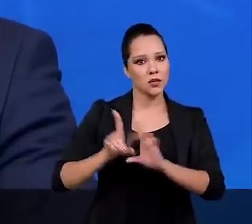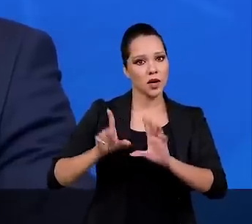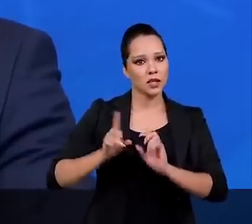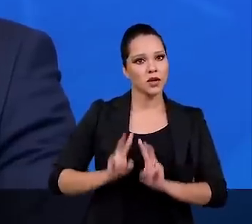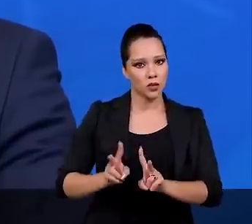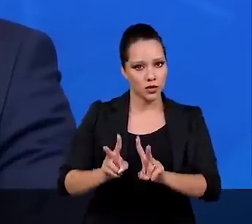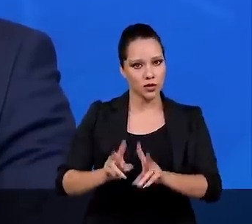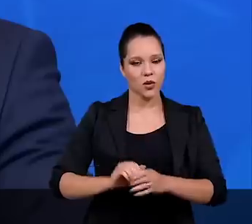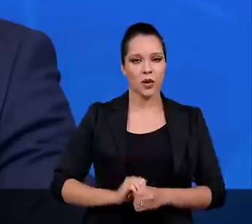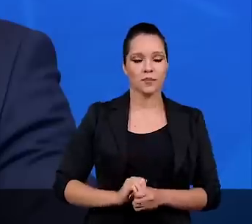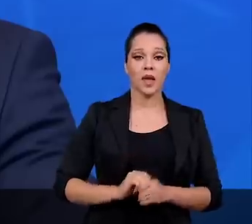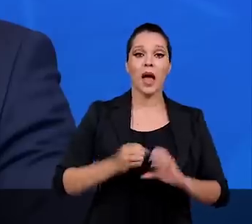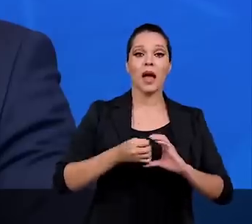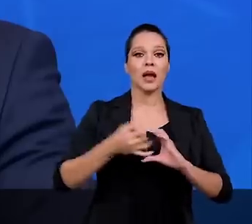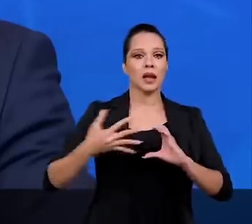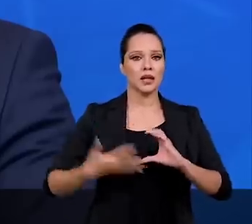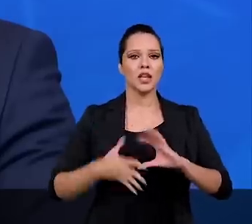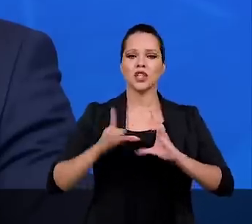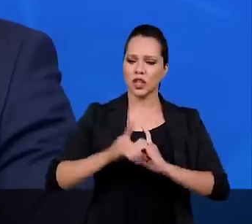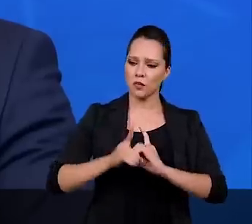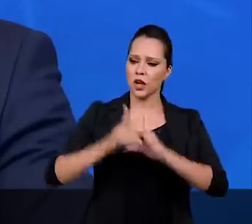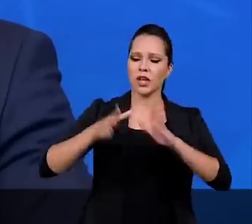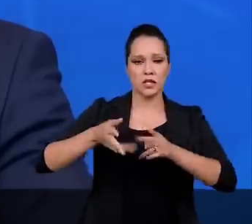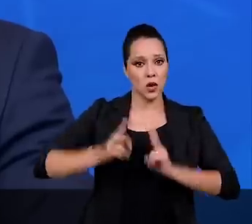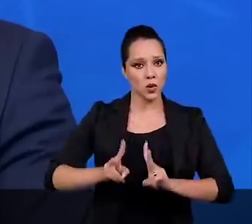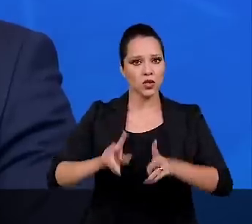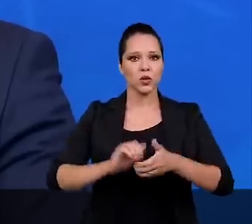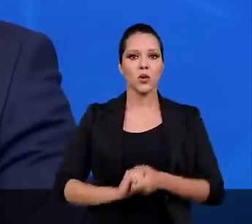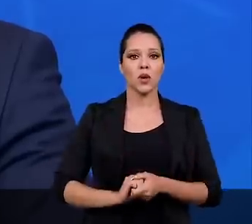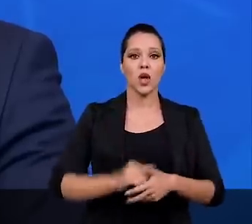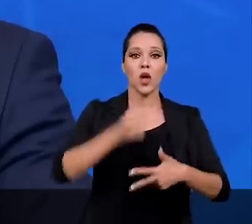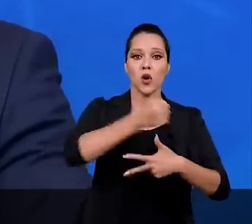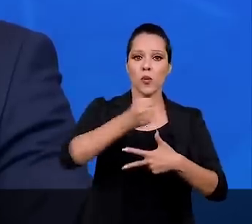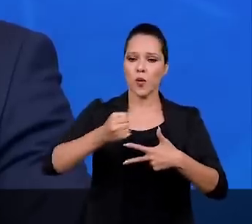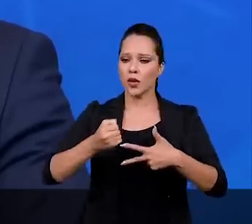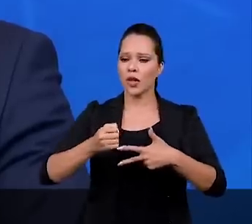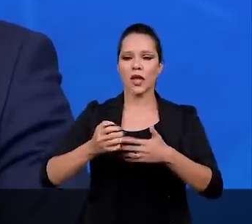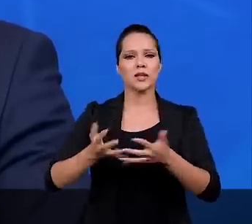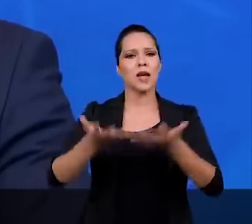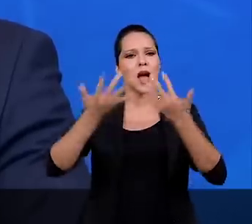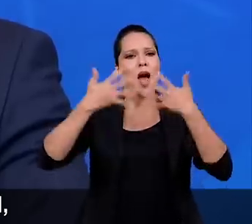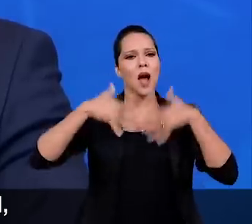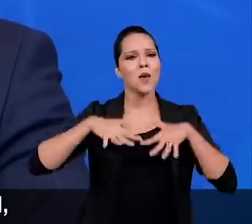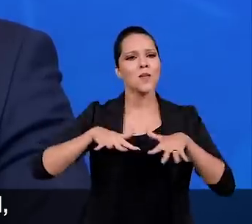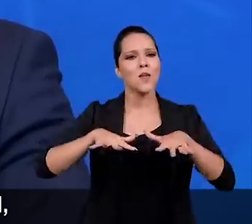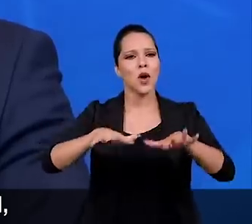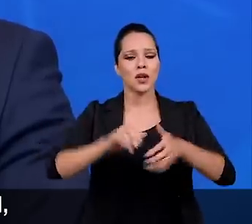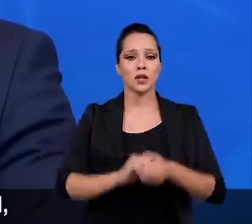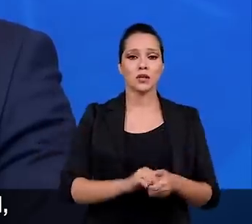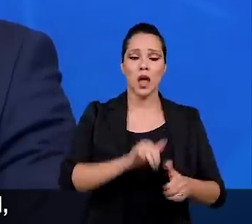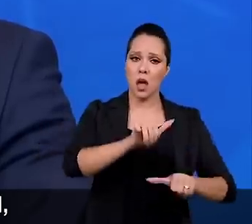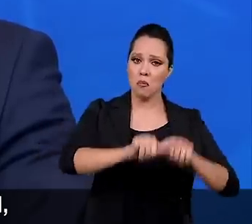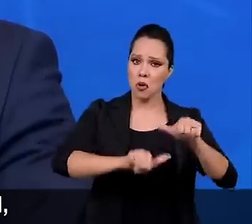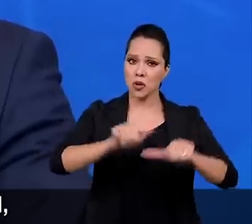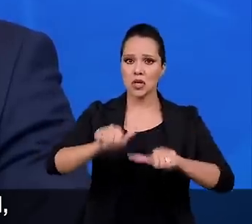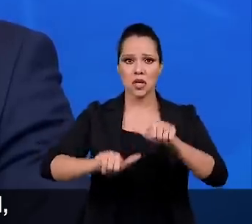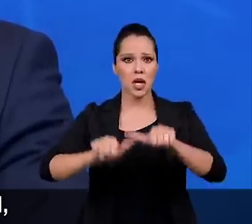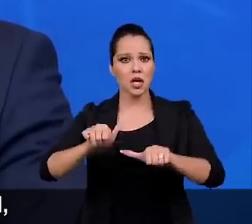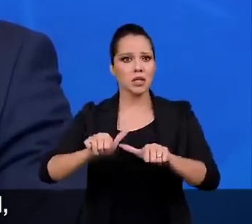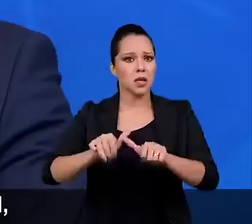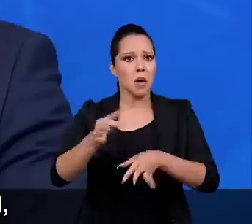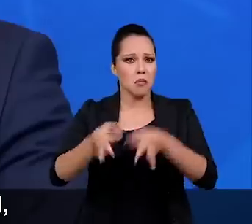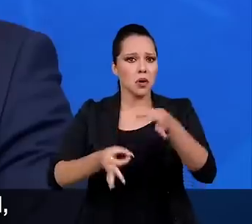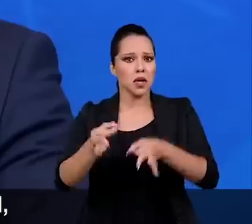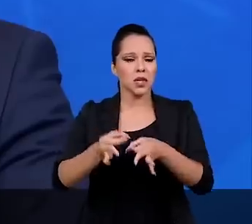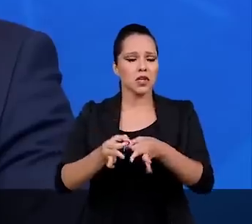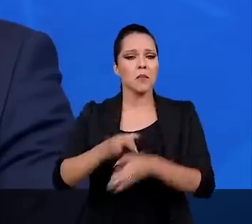Manteremos nosso caráter democrático, com poderes equilibrados e harmônicos, alternância política pelo sufragio